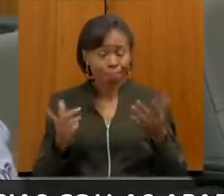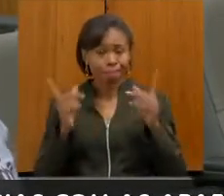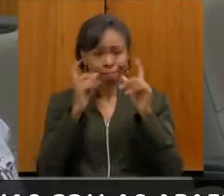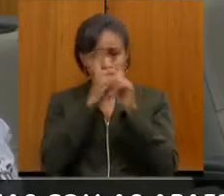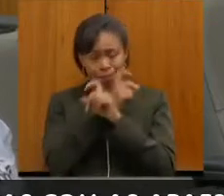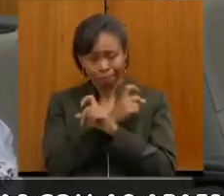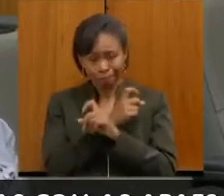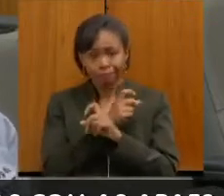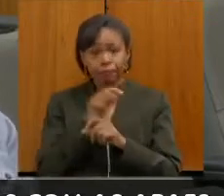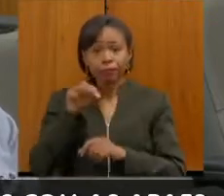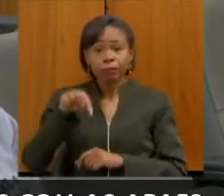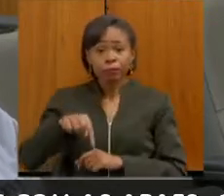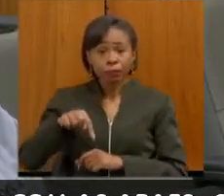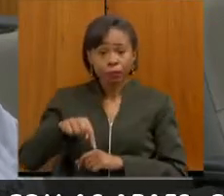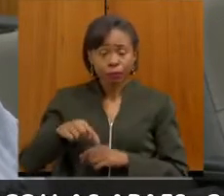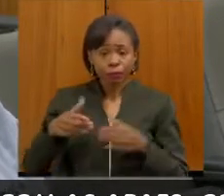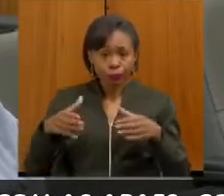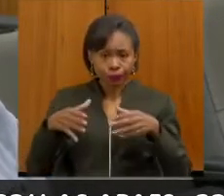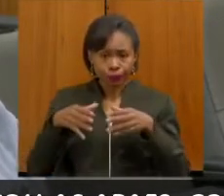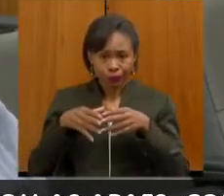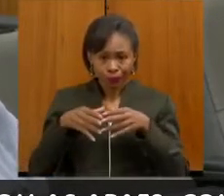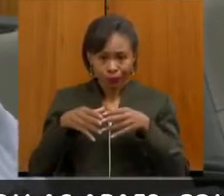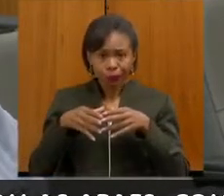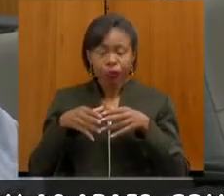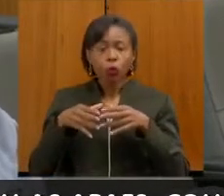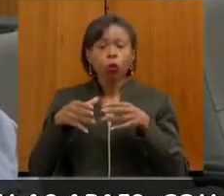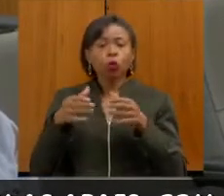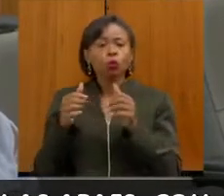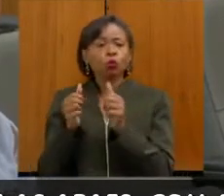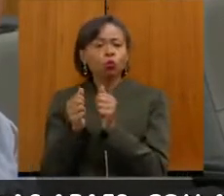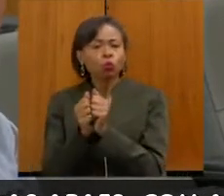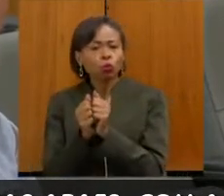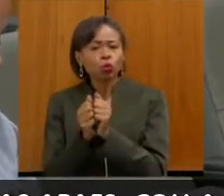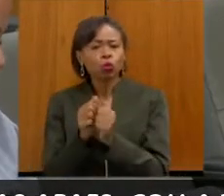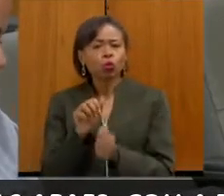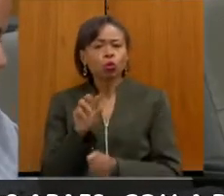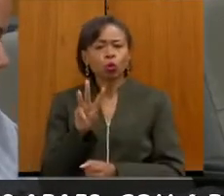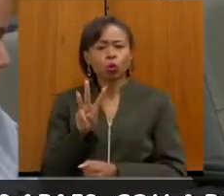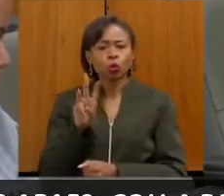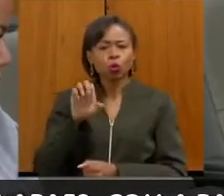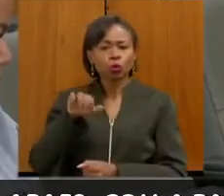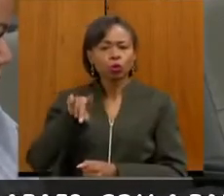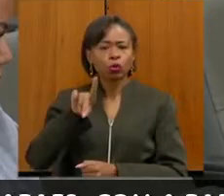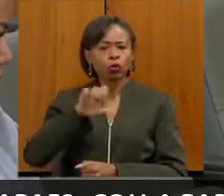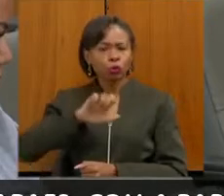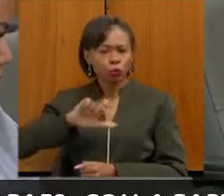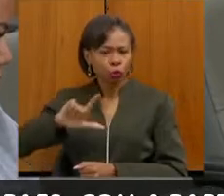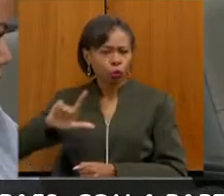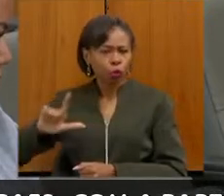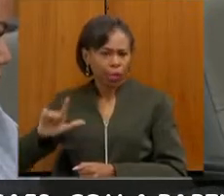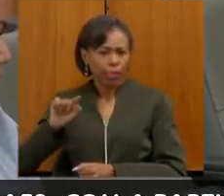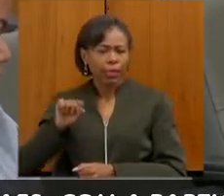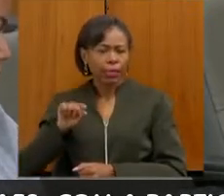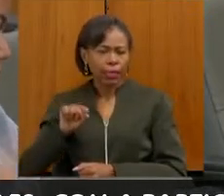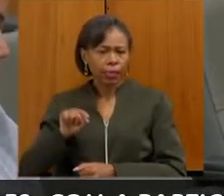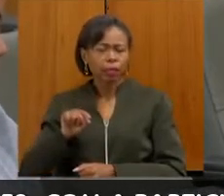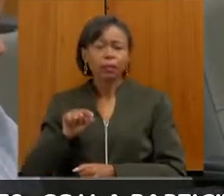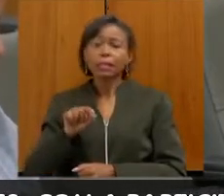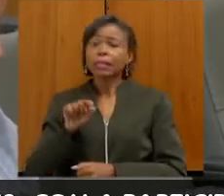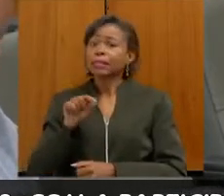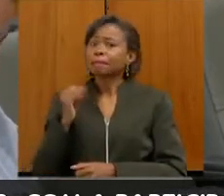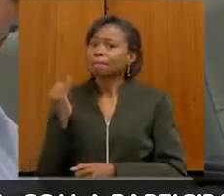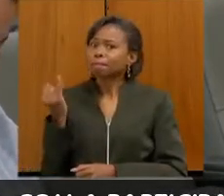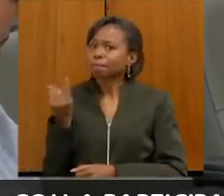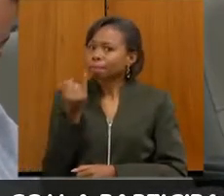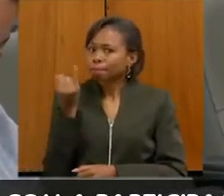esta comissão, junto com o incansável professor Wendel, é imprescindível. O